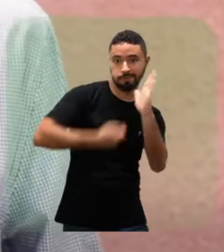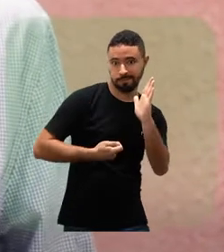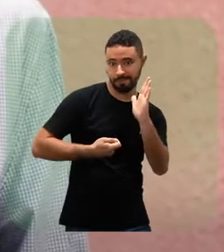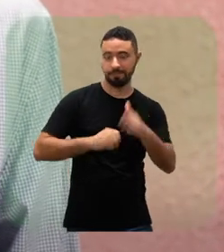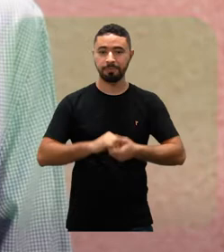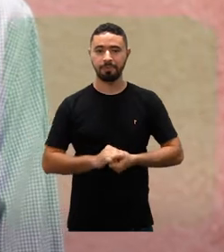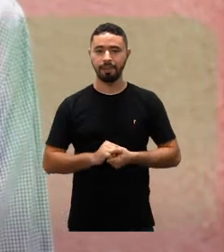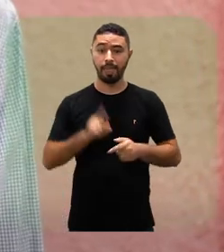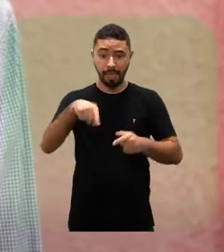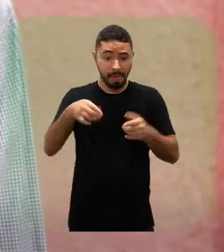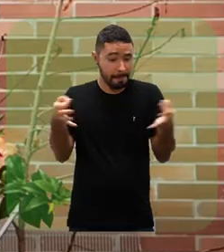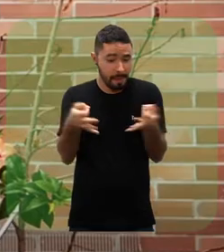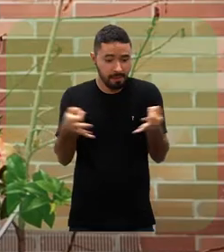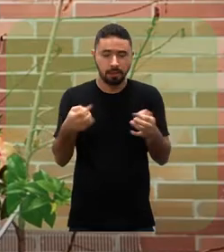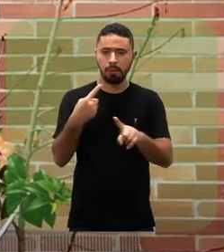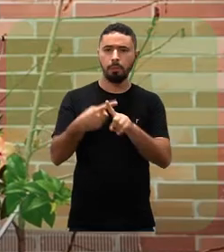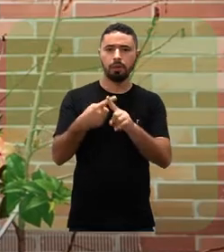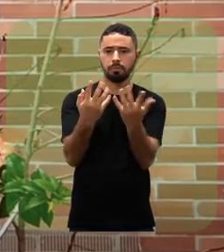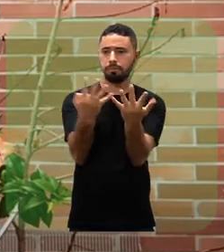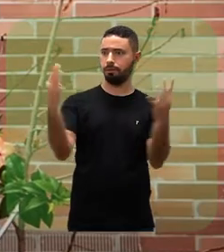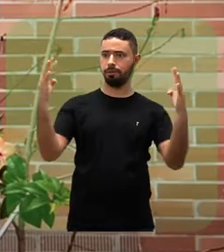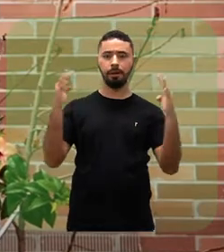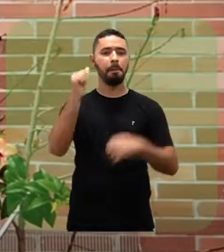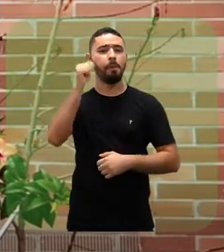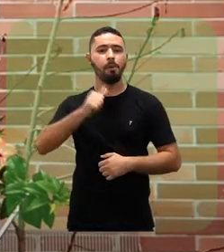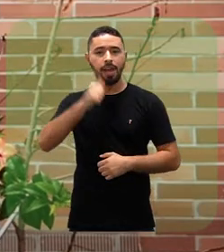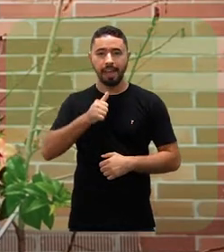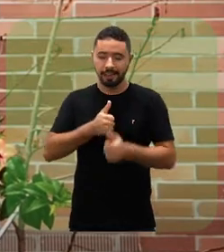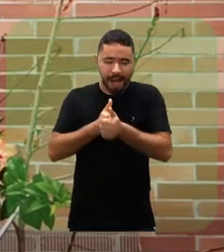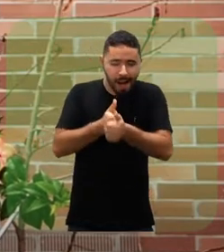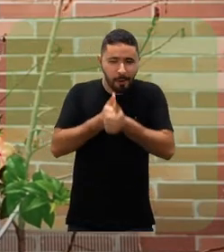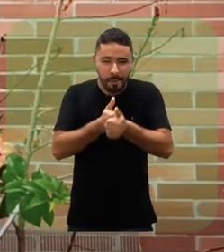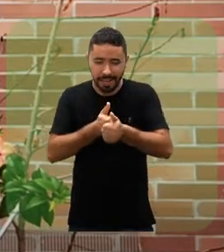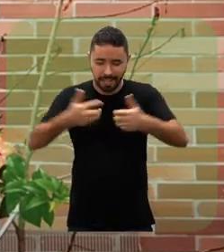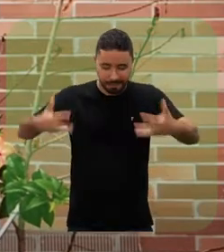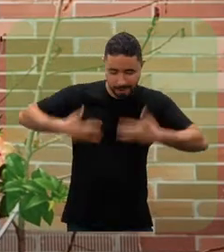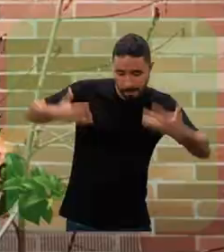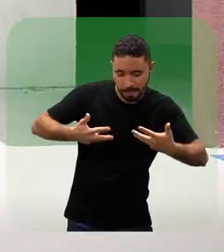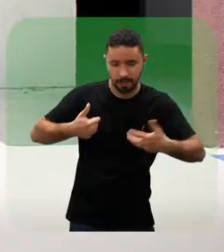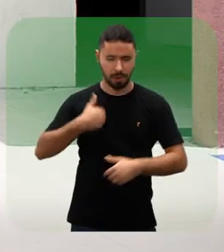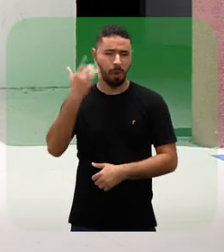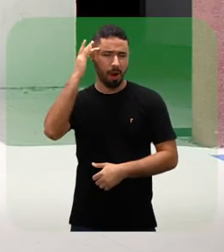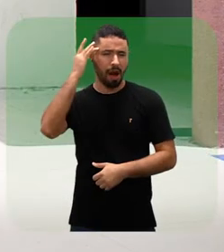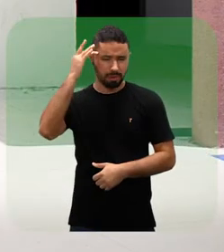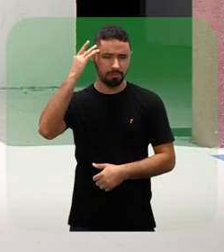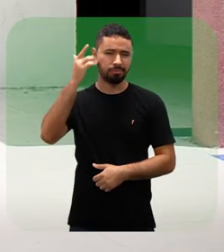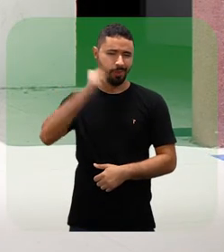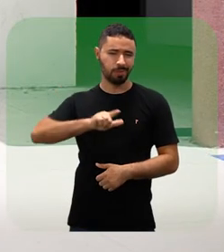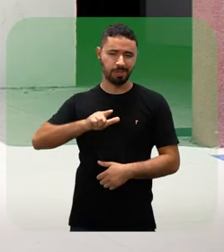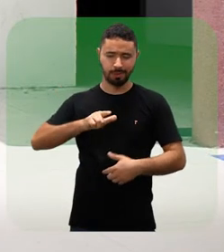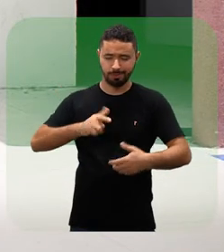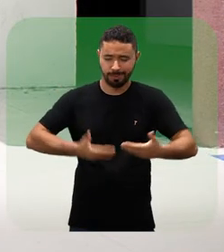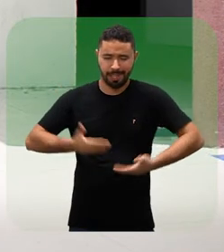saísse da melhor maneira possível. Então foi perfeito, porque eu tive mulheres a todo momento me acompanhando e me dando força. Eu acho que de alguma maneira eu